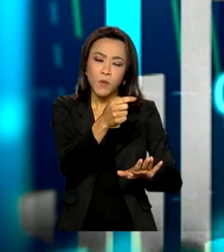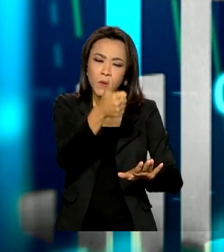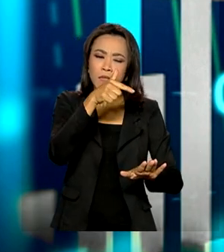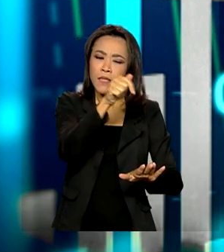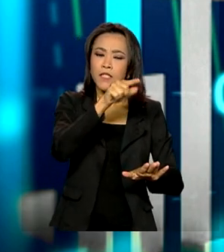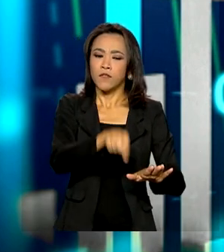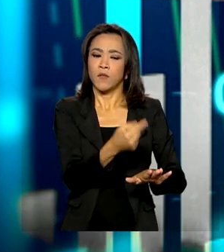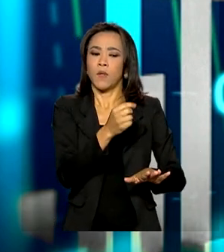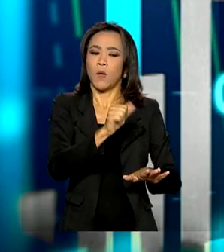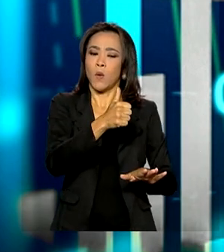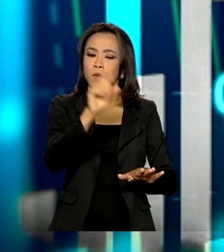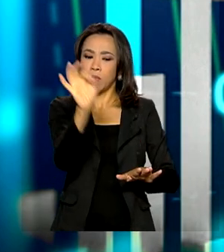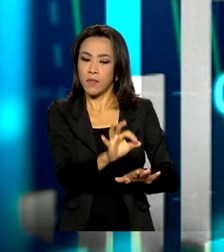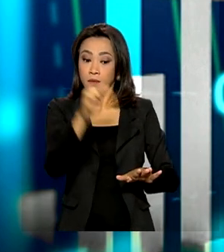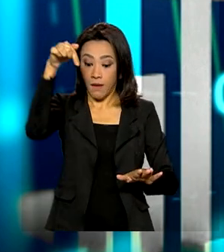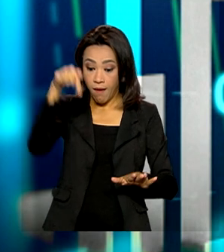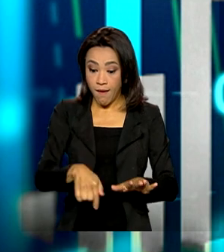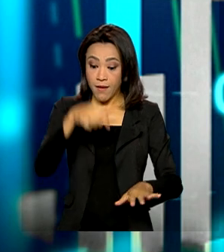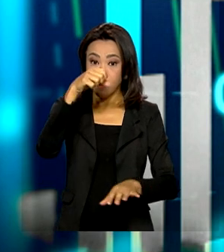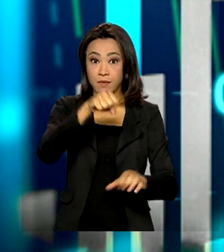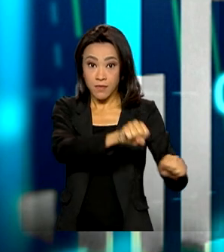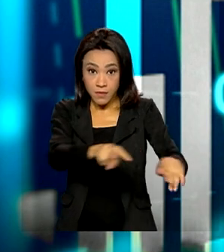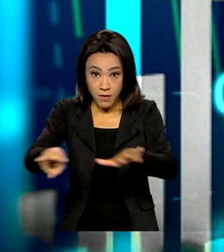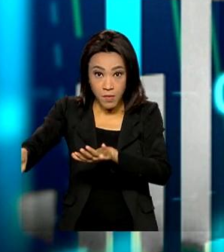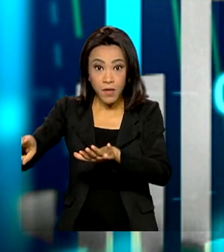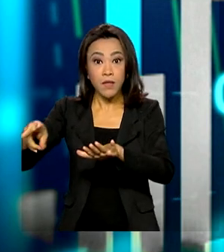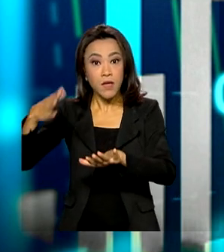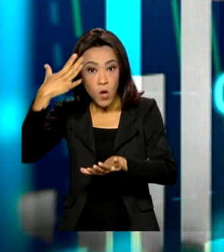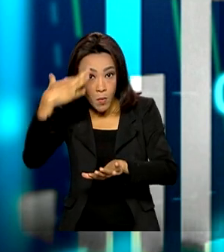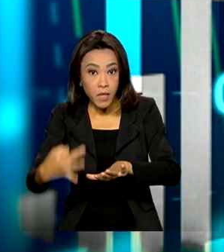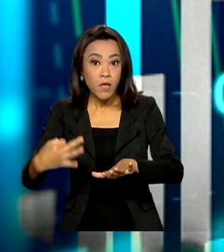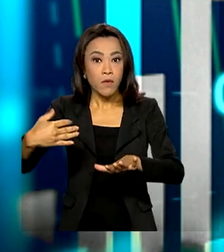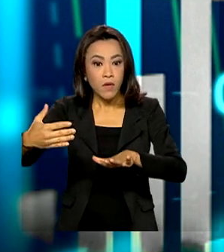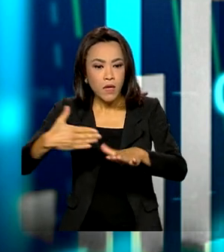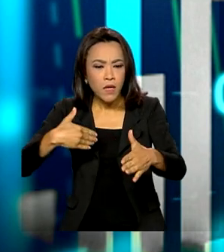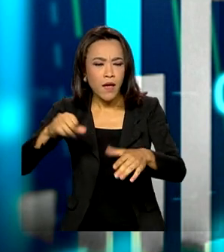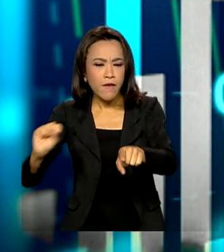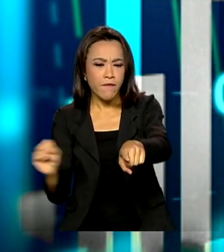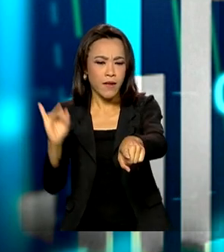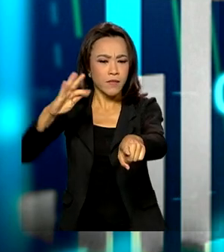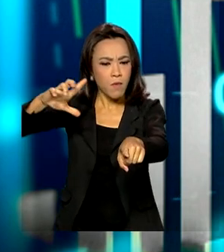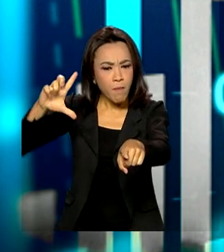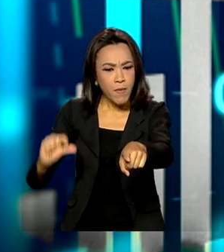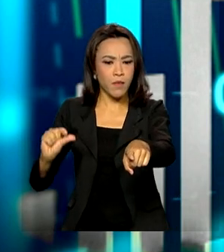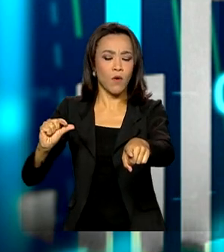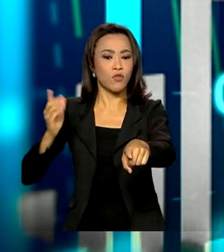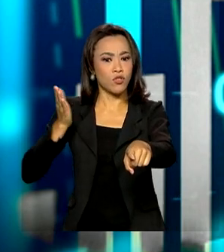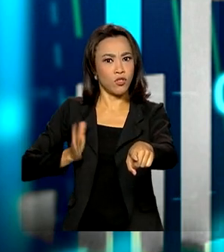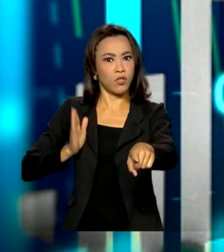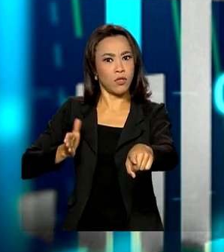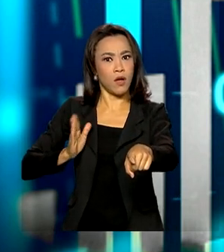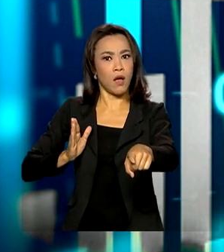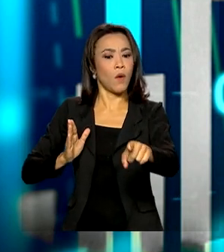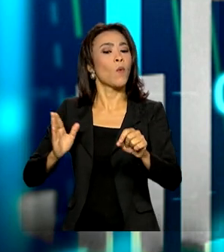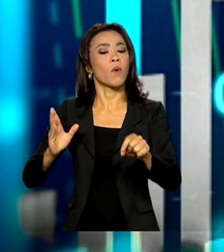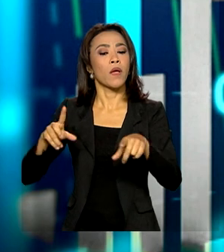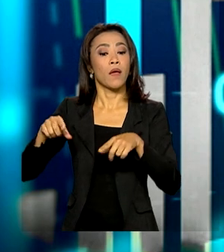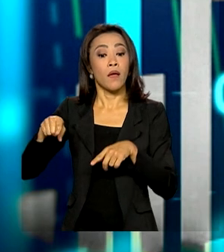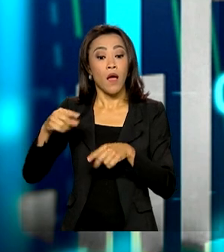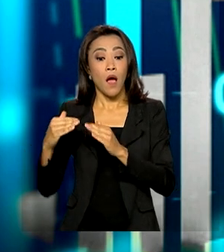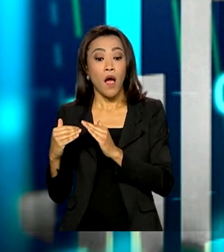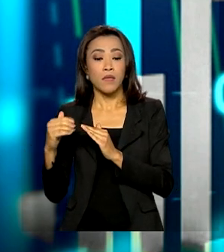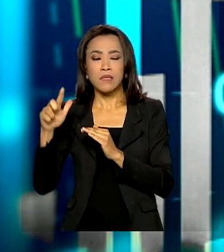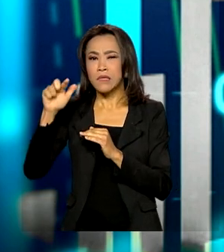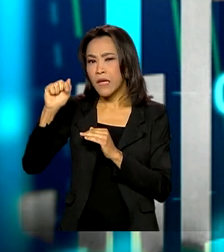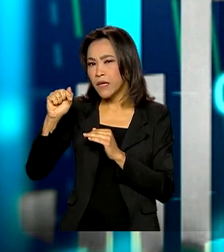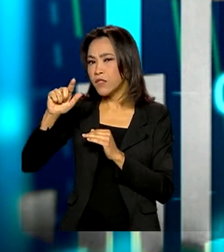7,11%. Essa semana, porém, o mercado já entendeu que a inflação deve ser menor e já reduziu seu padrão para algo em